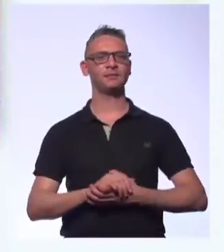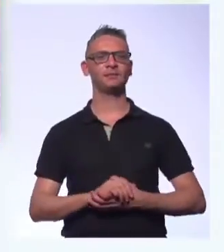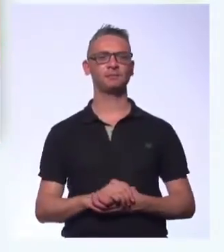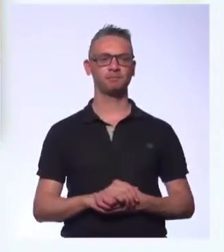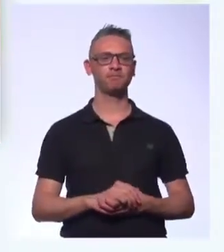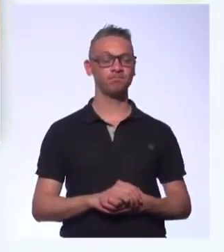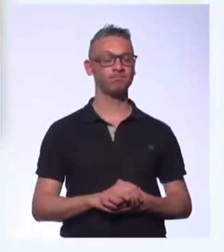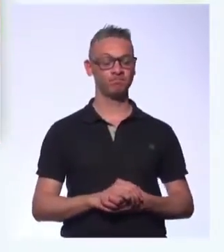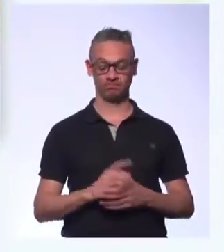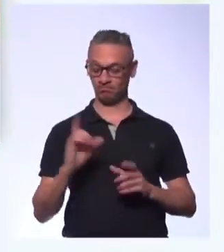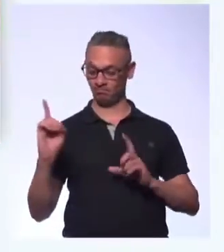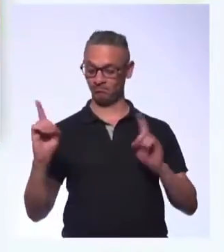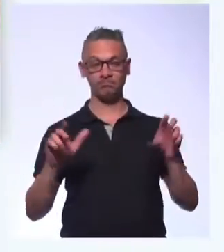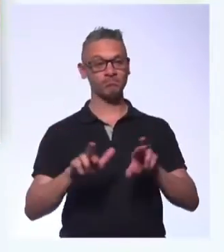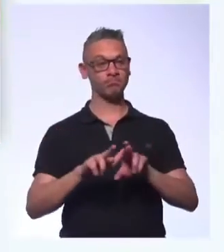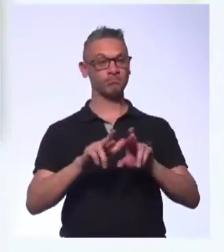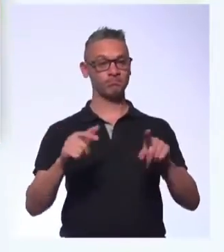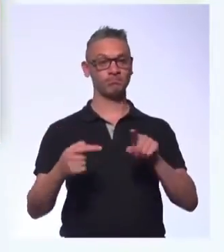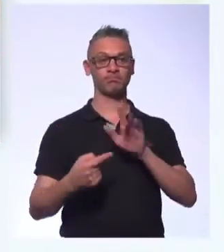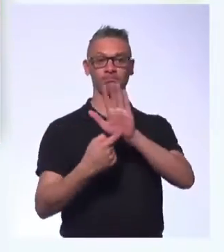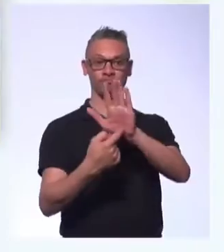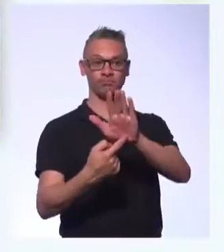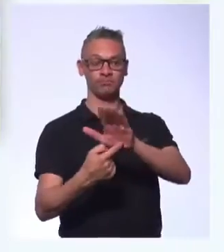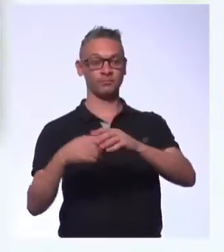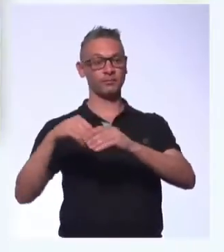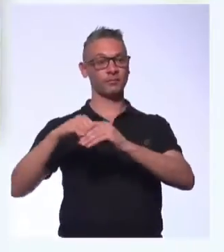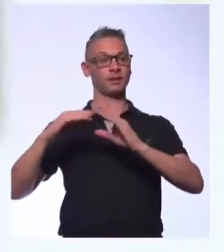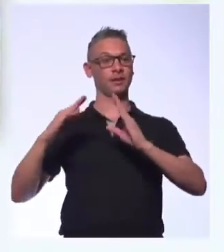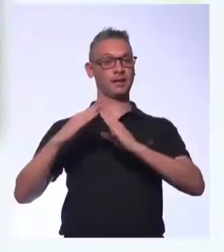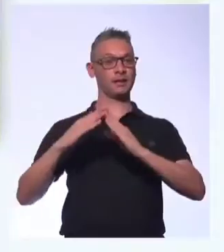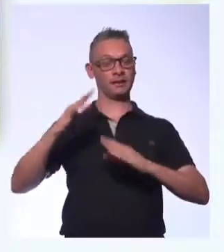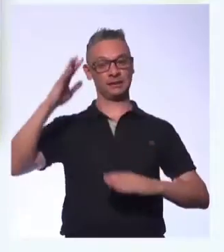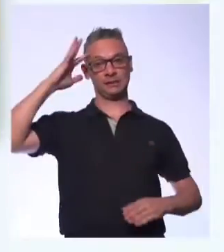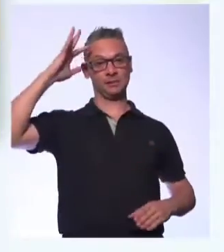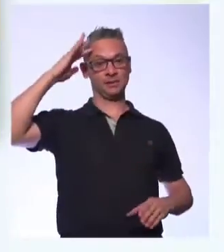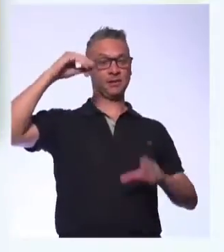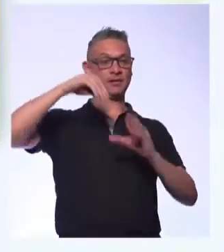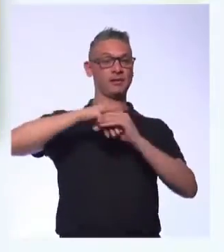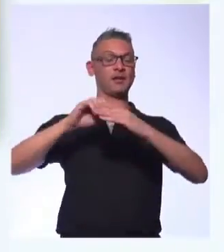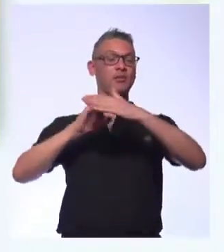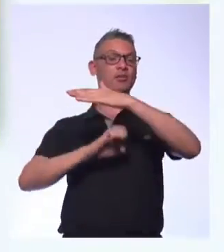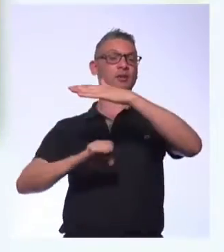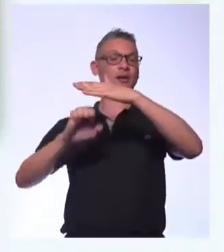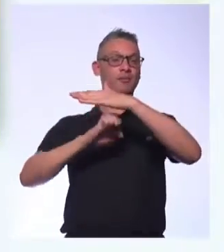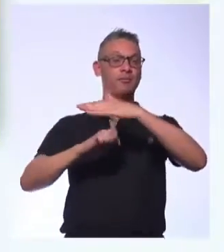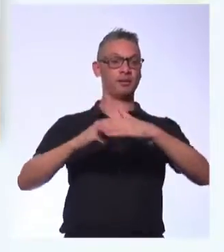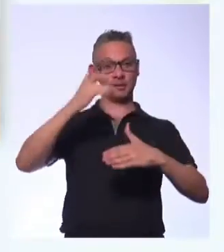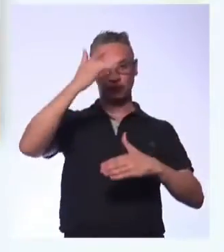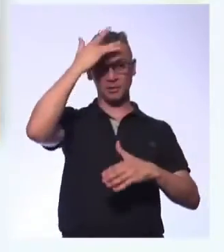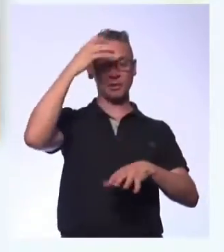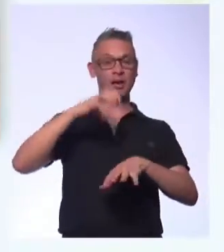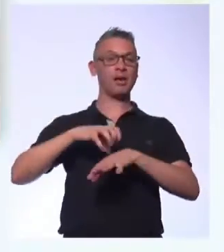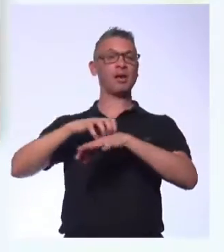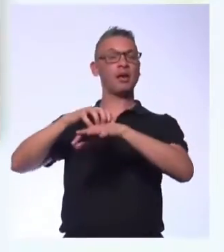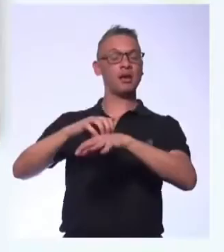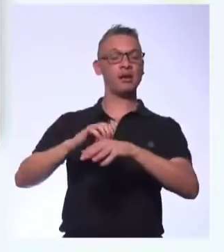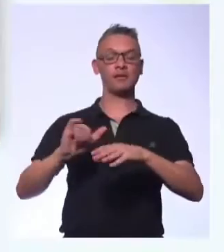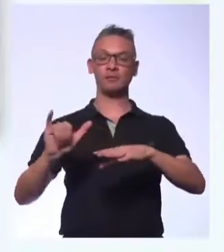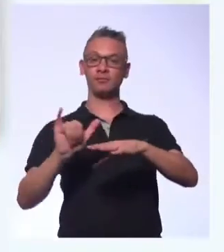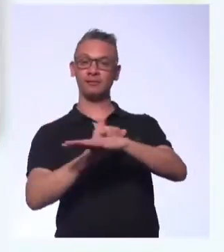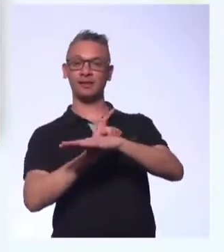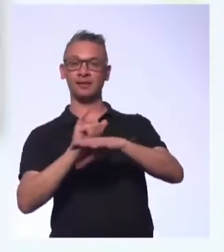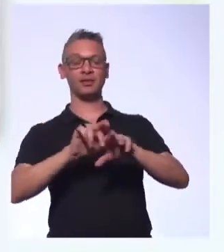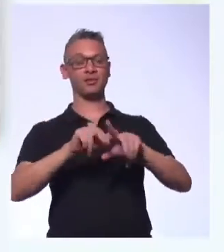Se as diferenças são tão evidentes dentro de casa, imagine então nas empresas, onde estão em jogo carreiras, estratégias,